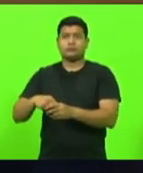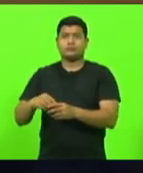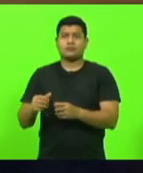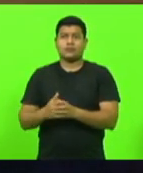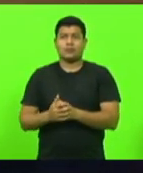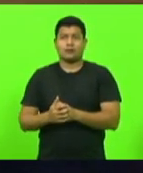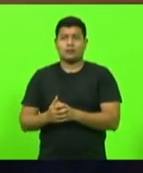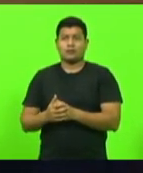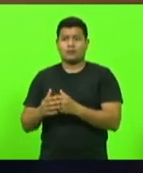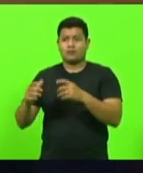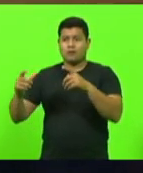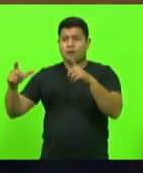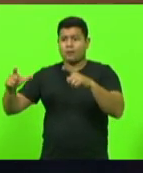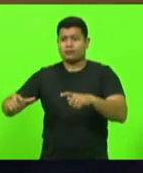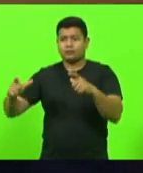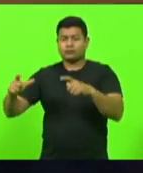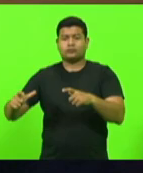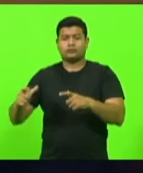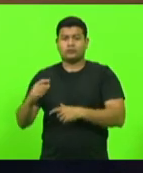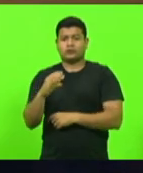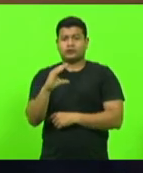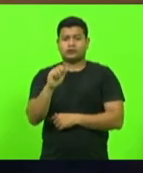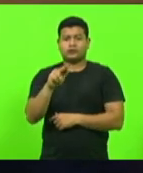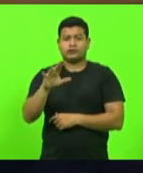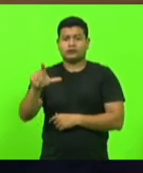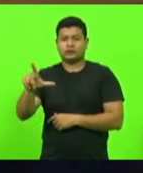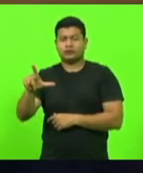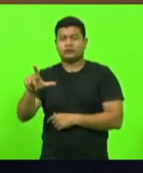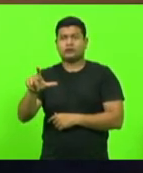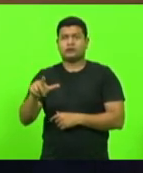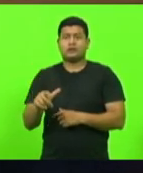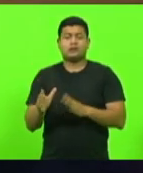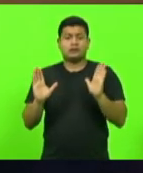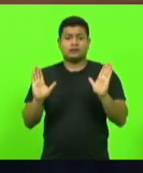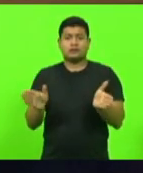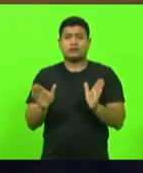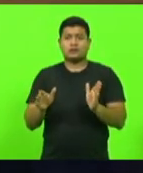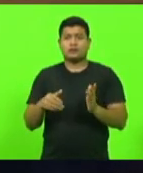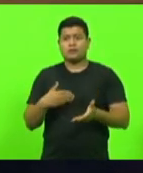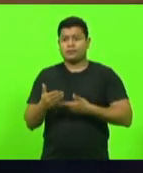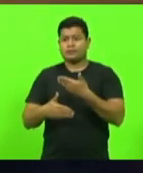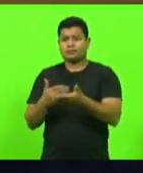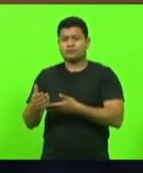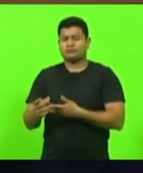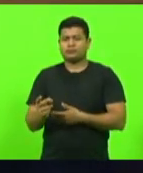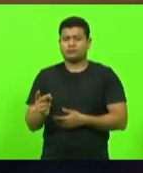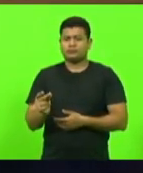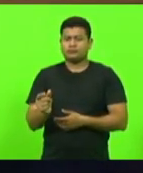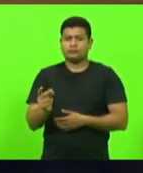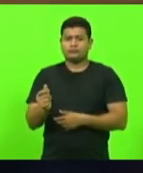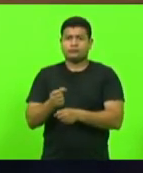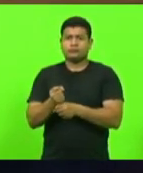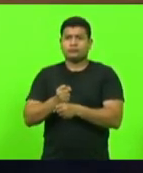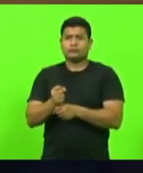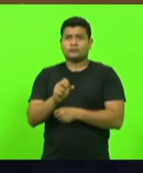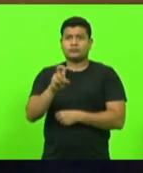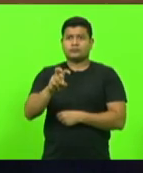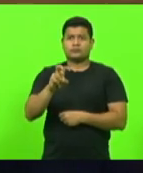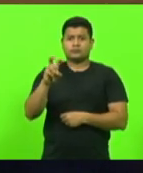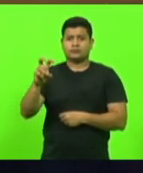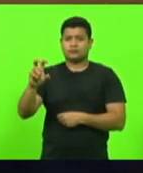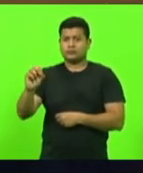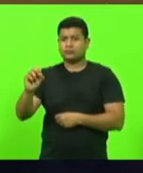Polinho como dizia o Vitor já no trajeto durante quase 550 quilômetros